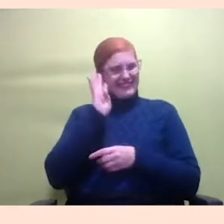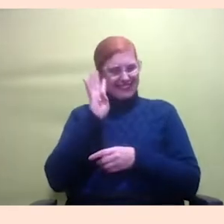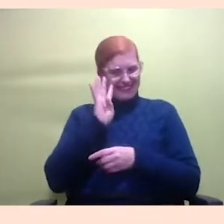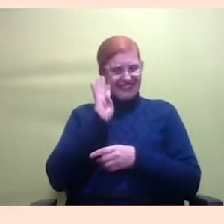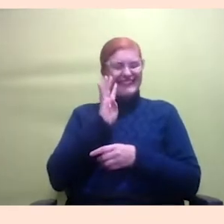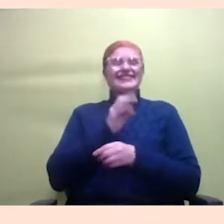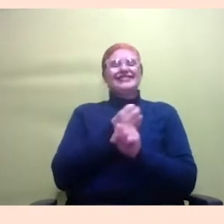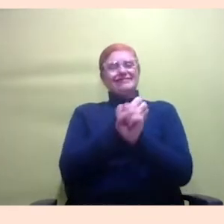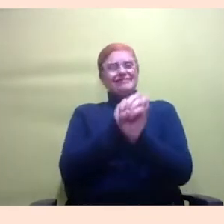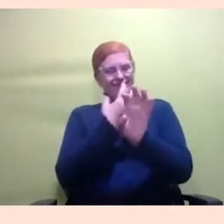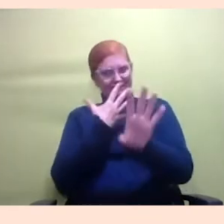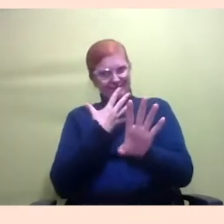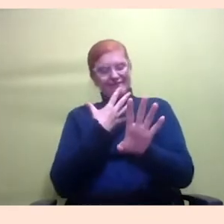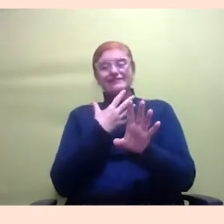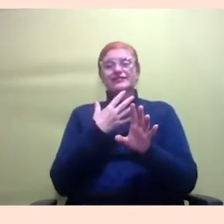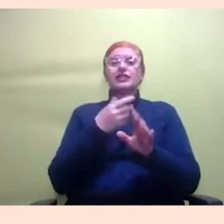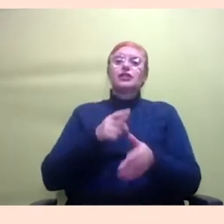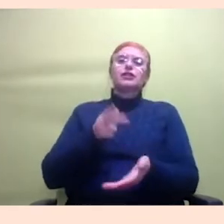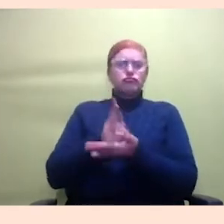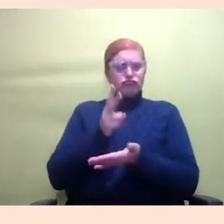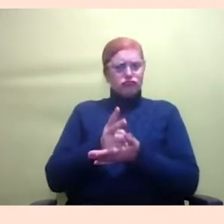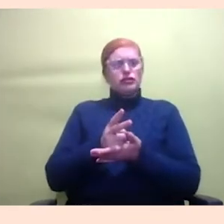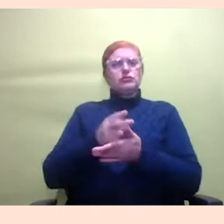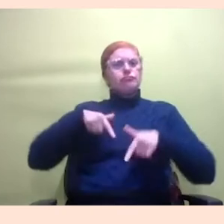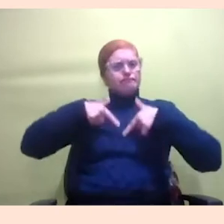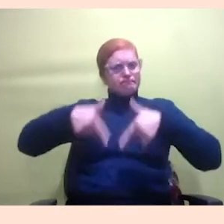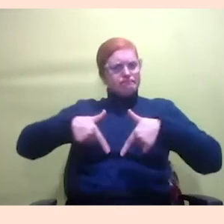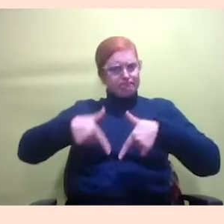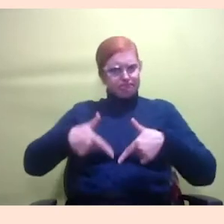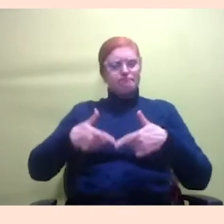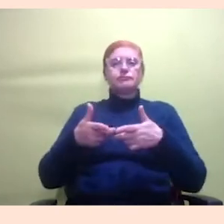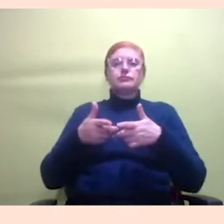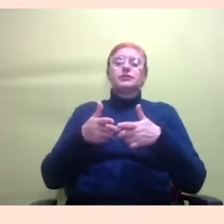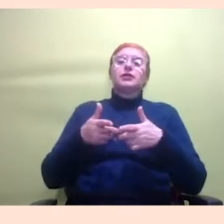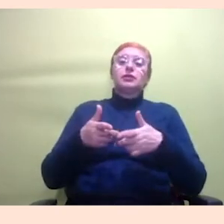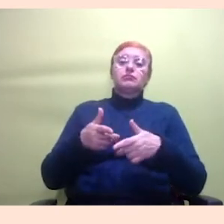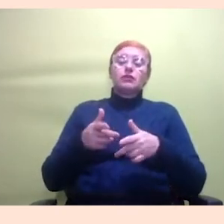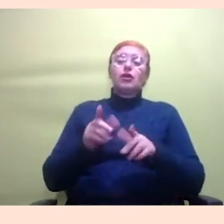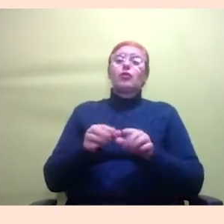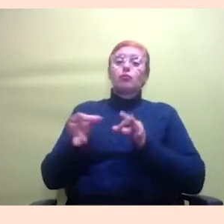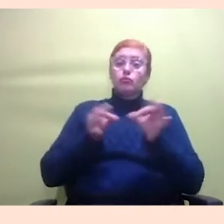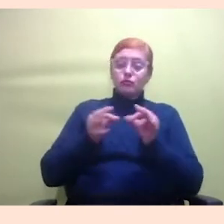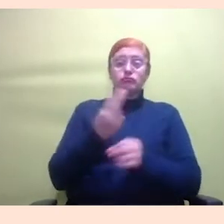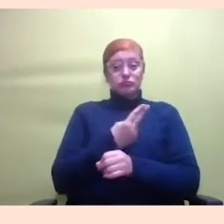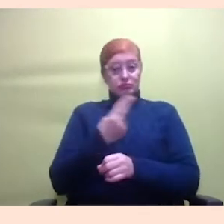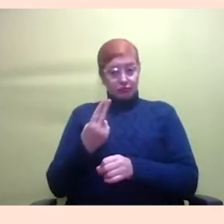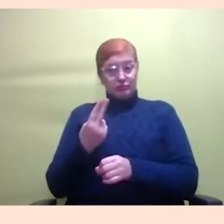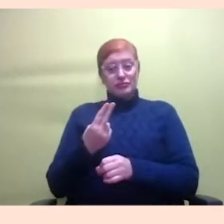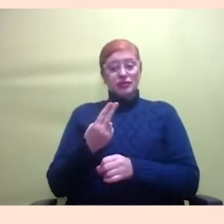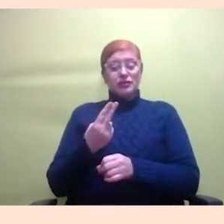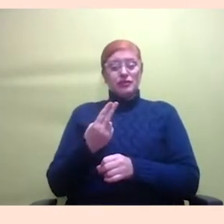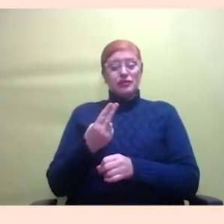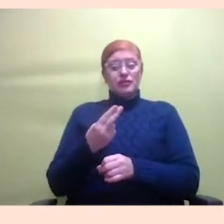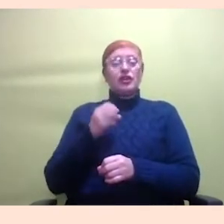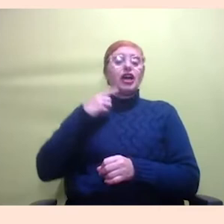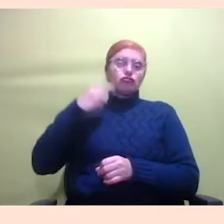a gente segue fazendo luta nas redes como dá, né? A Tamo Juntas, enfim, falam de mim primeiro, eu sou uma mulher, eu sou advogada feminista,